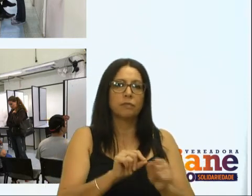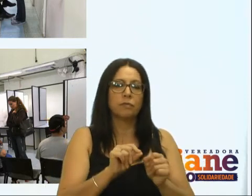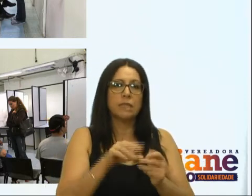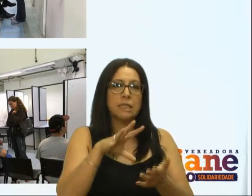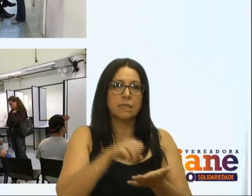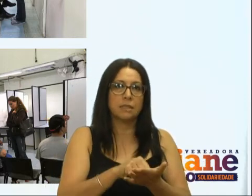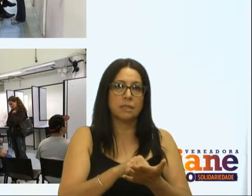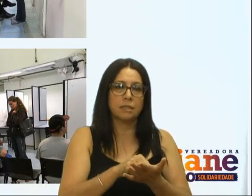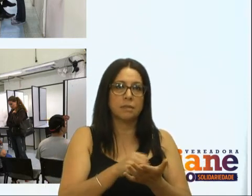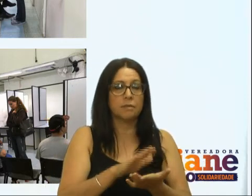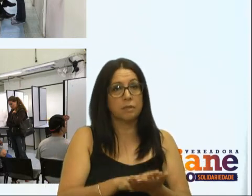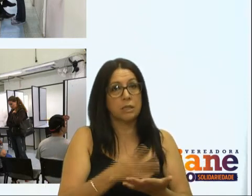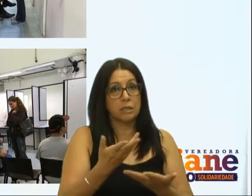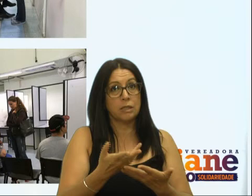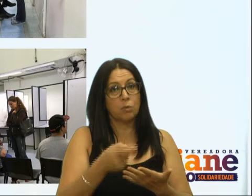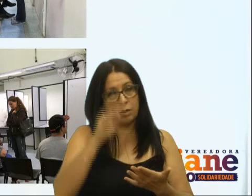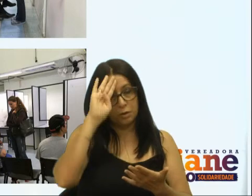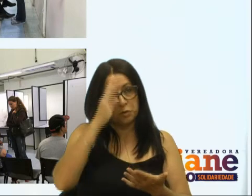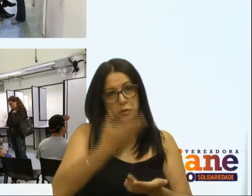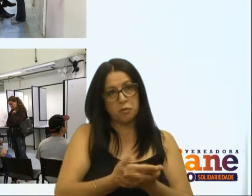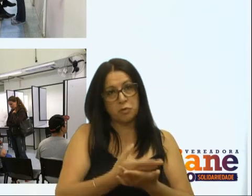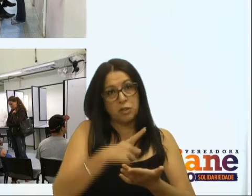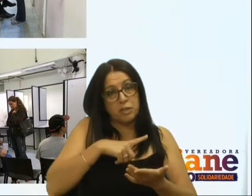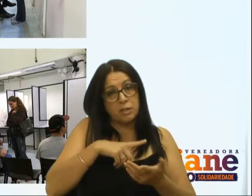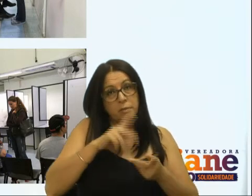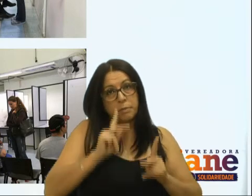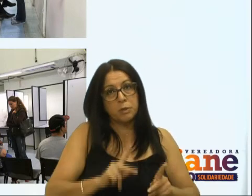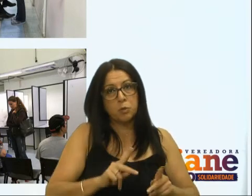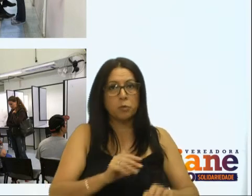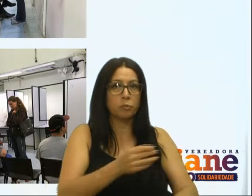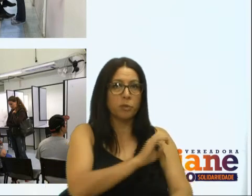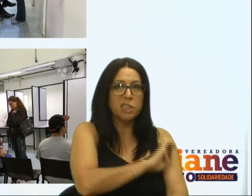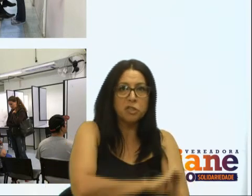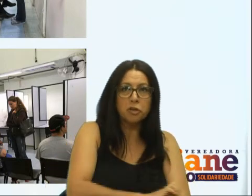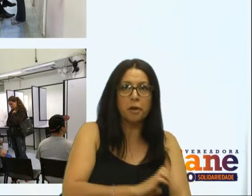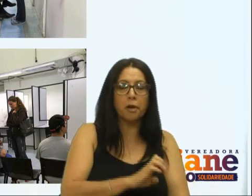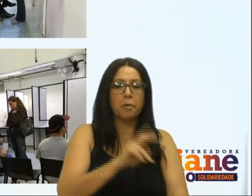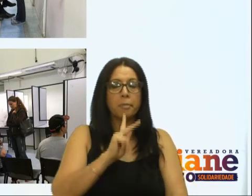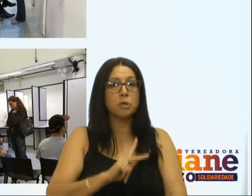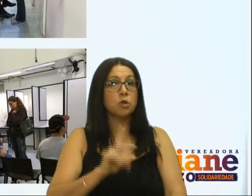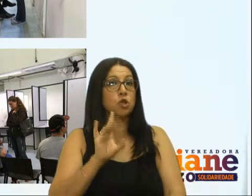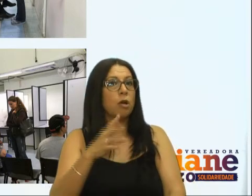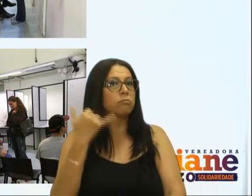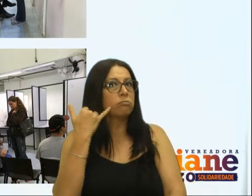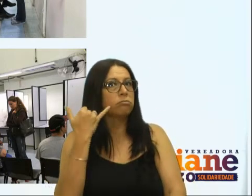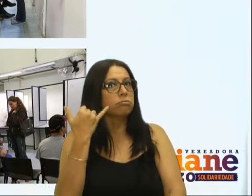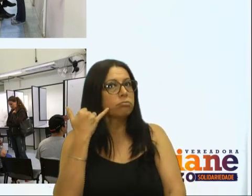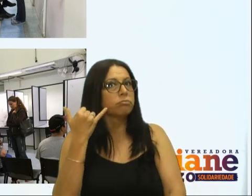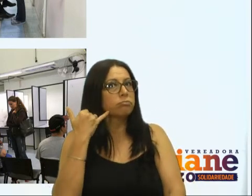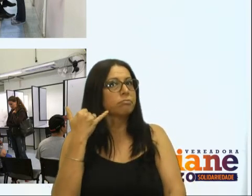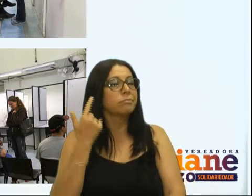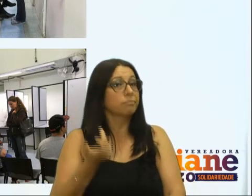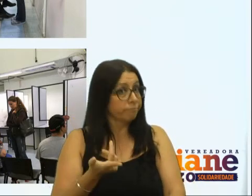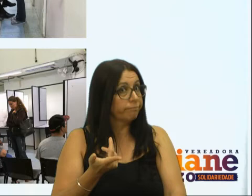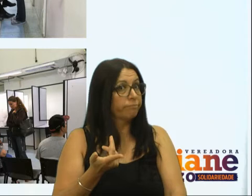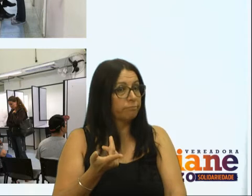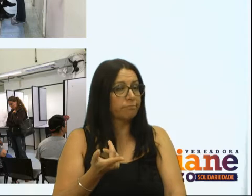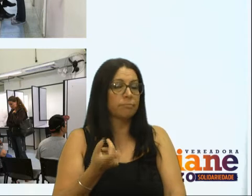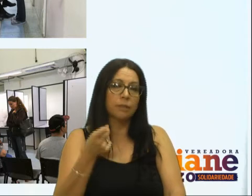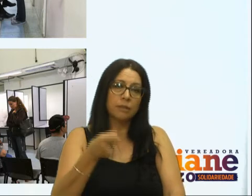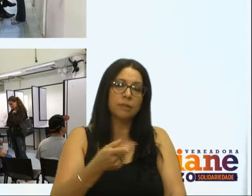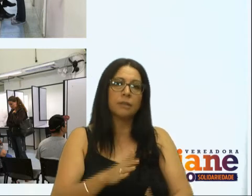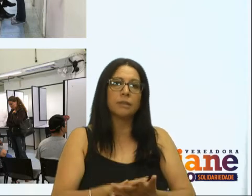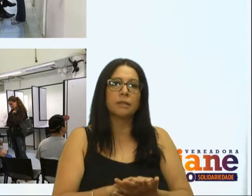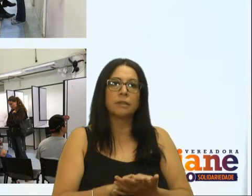agendamentos. Então, gente acredita que se houvesse um estagiário, uma pessoa que ficasse apenas realizando esse